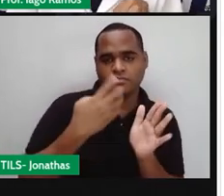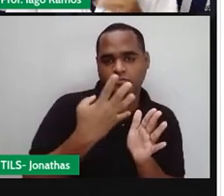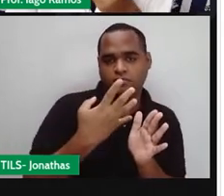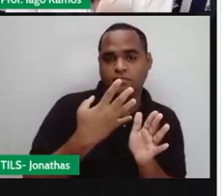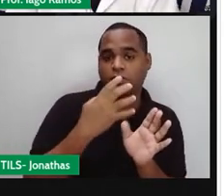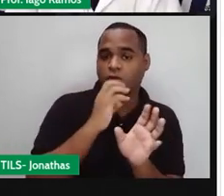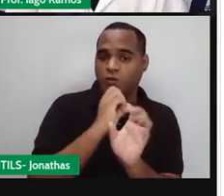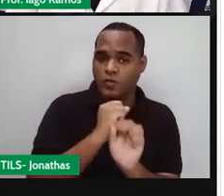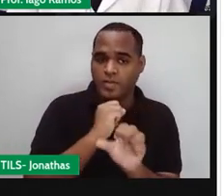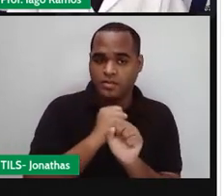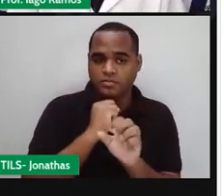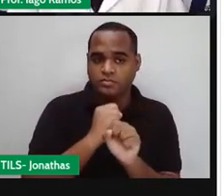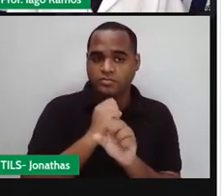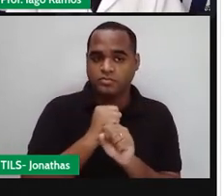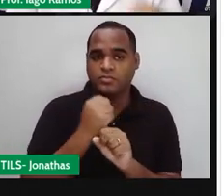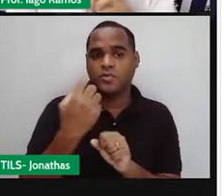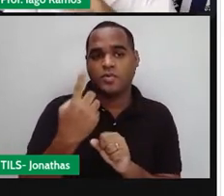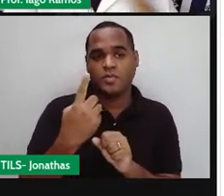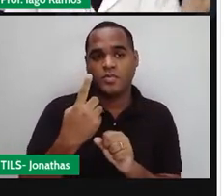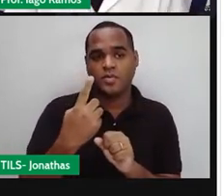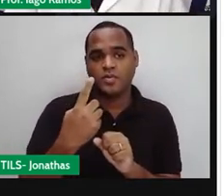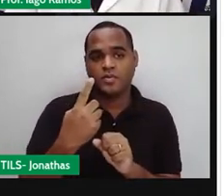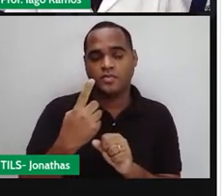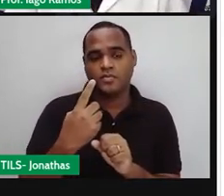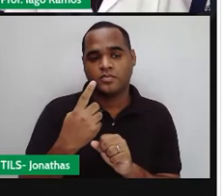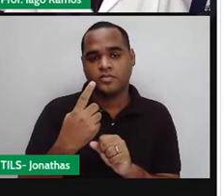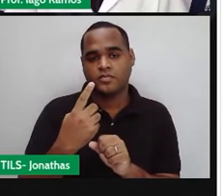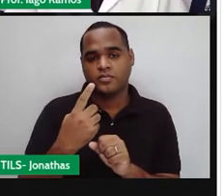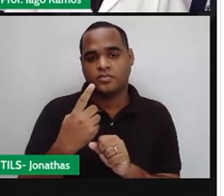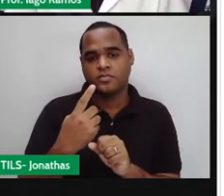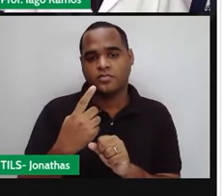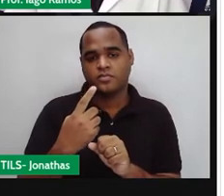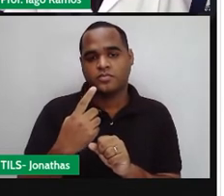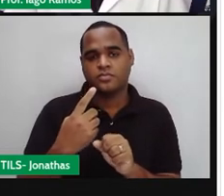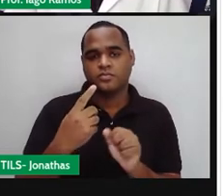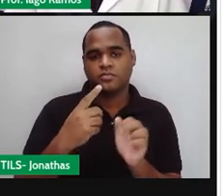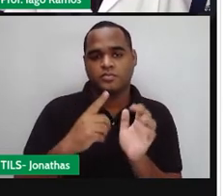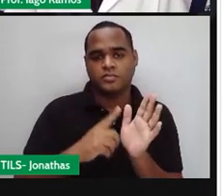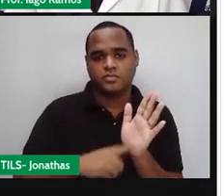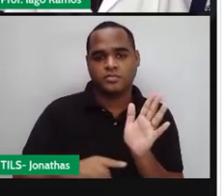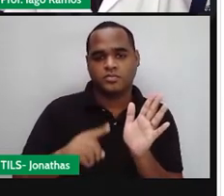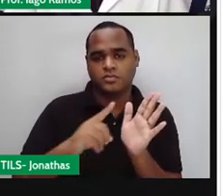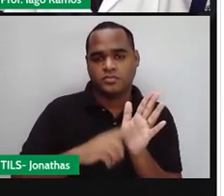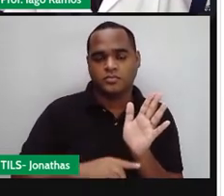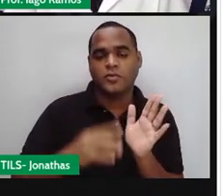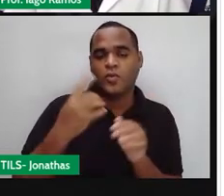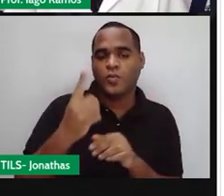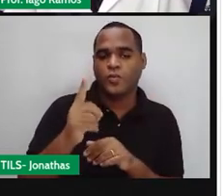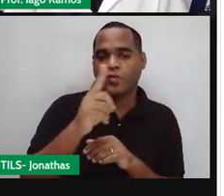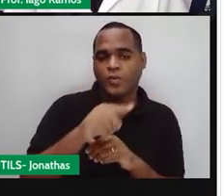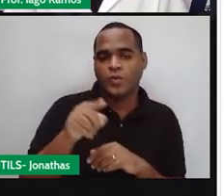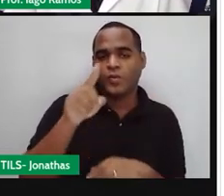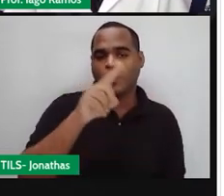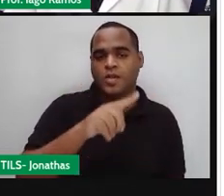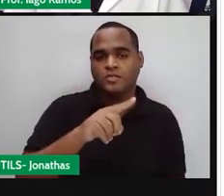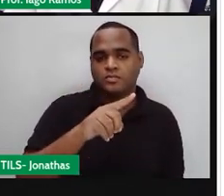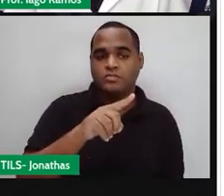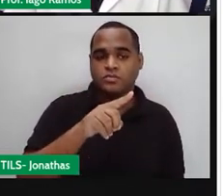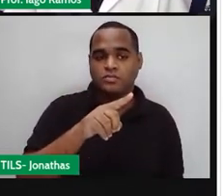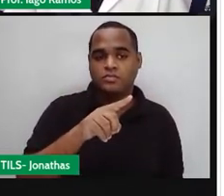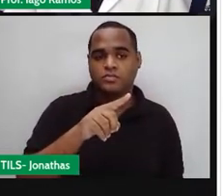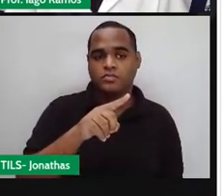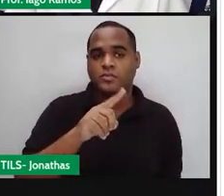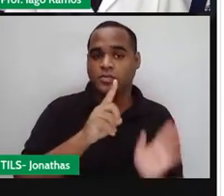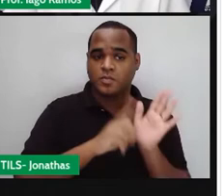quatro, se você vai somar número negativo, o pontinho vai para a esquerda. Então, um, dois, três, quatro.